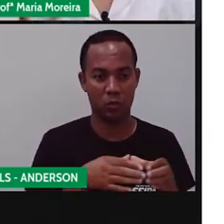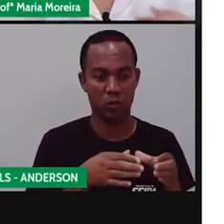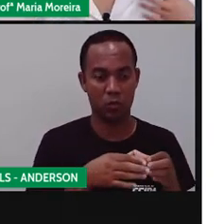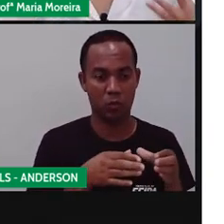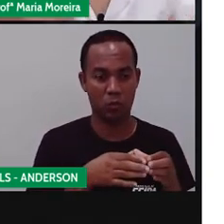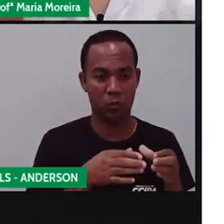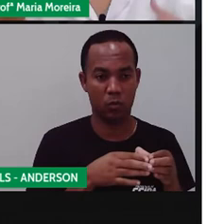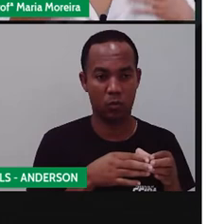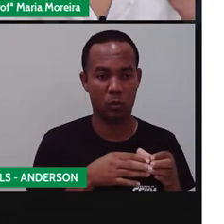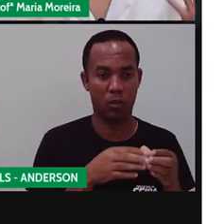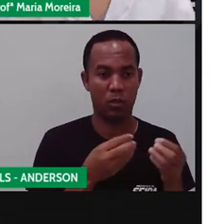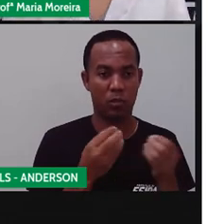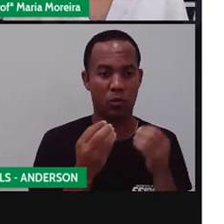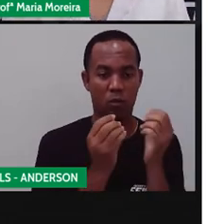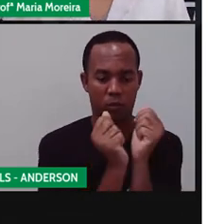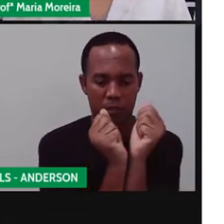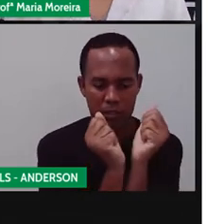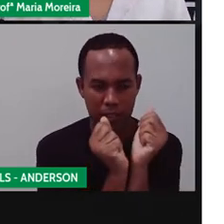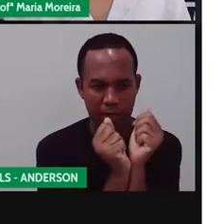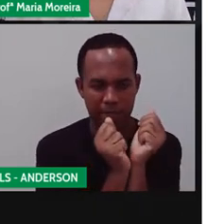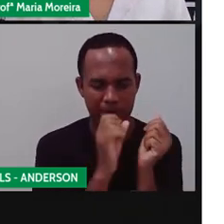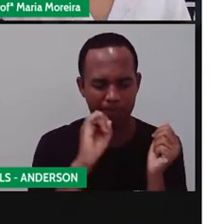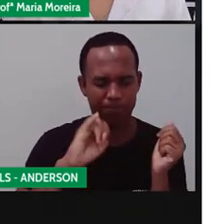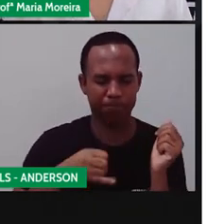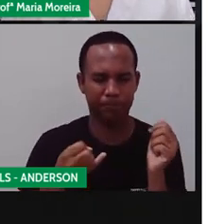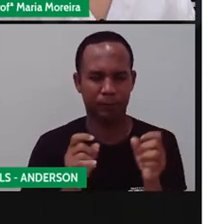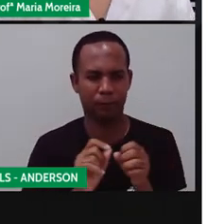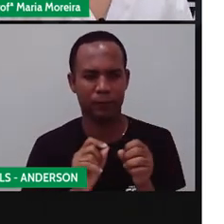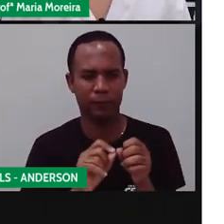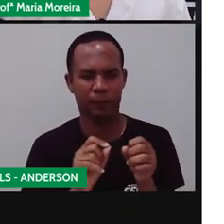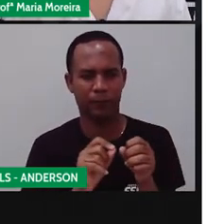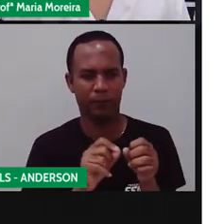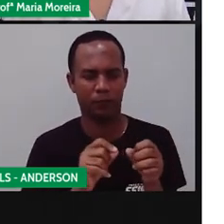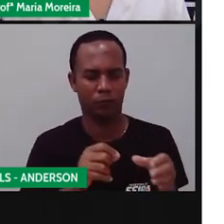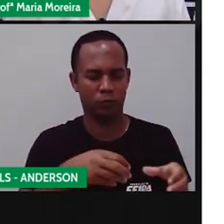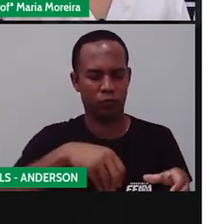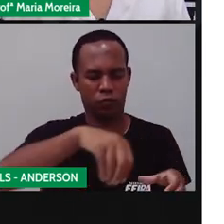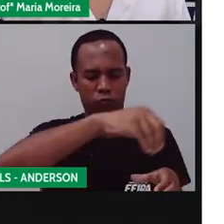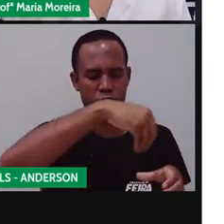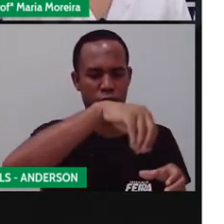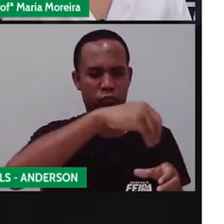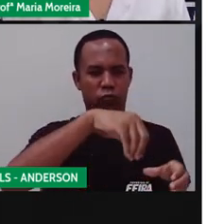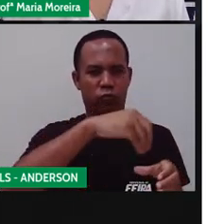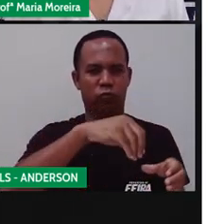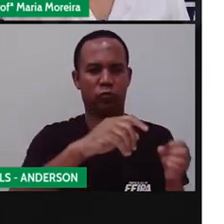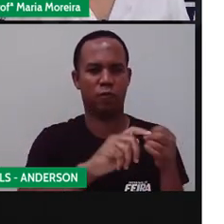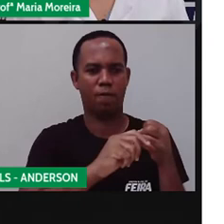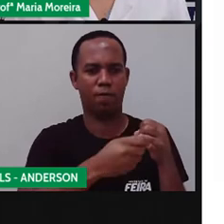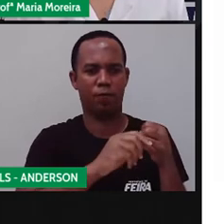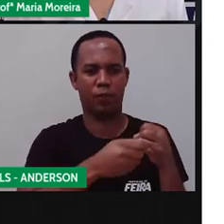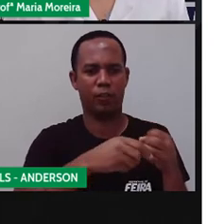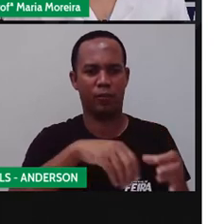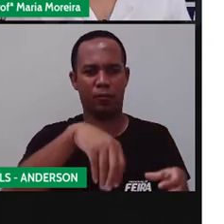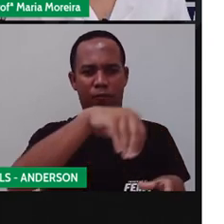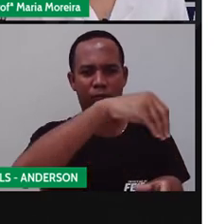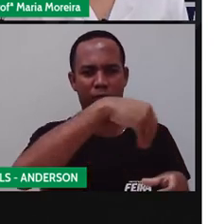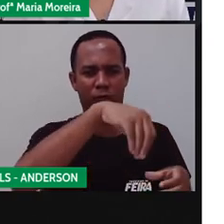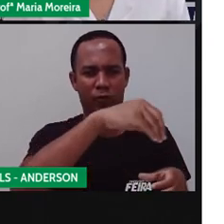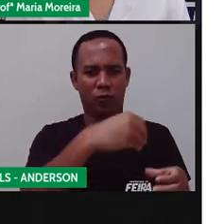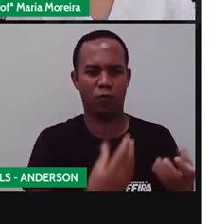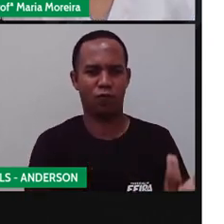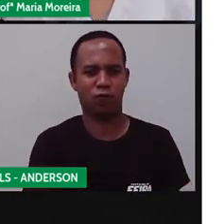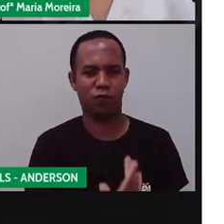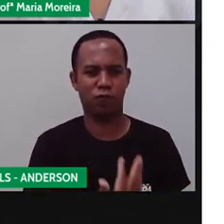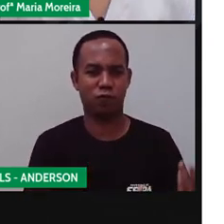Começaram a aproveitar essas partes, cozinhando elas dentro de quê? Do feijão. E hoje, né? A feijoada aí é um